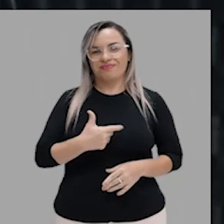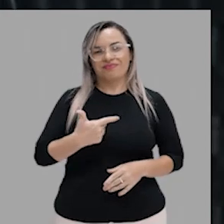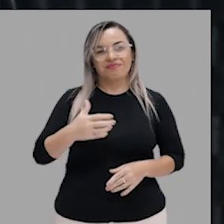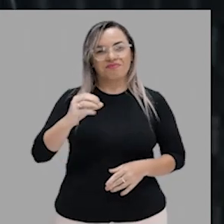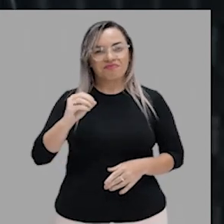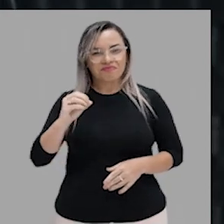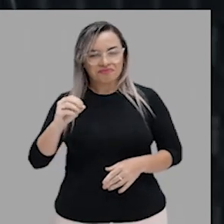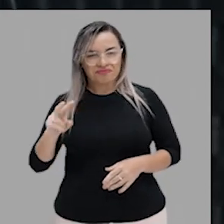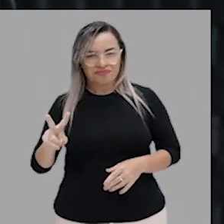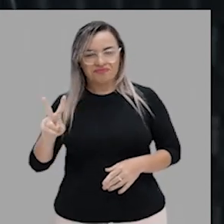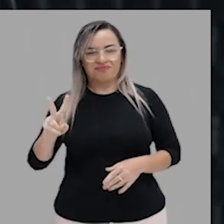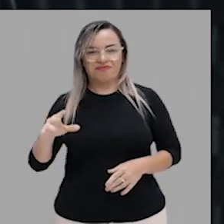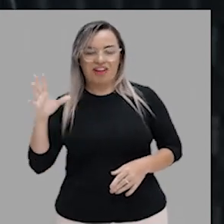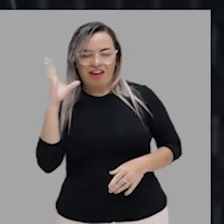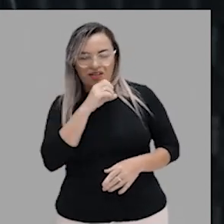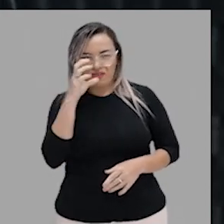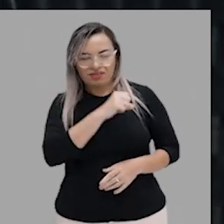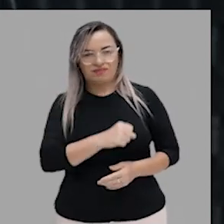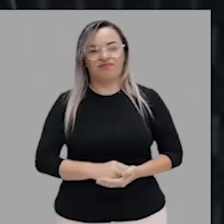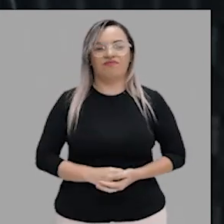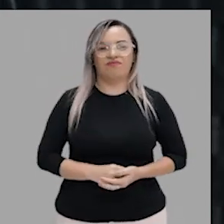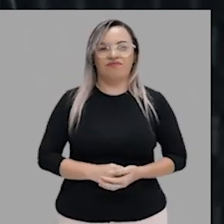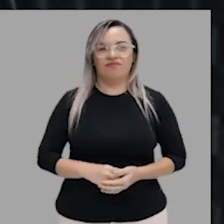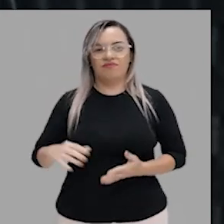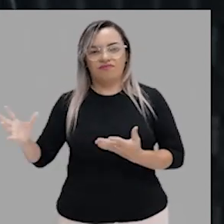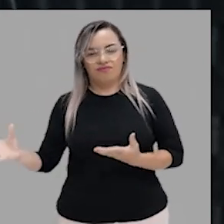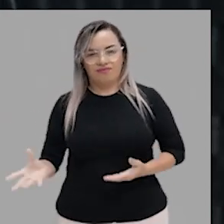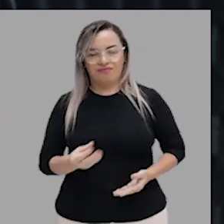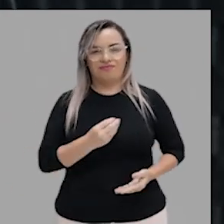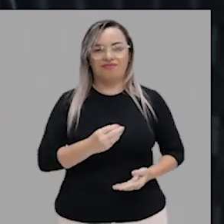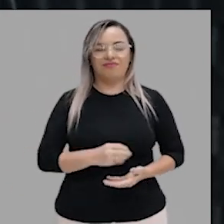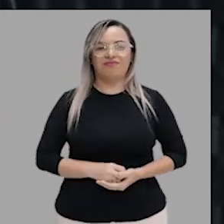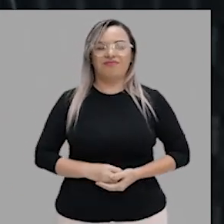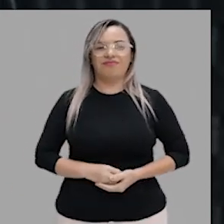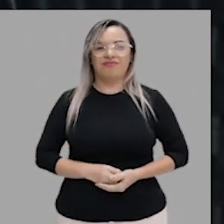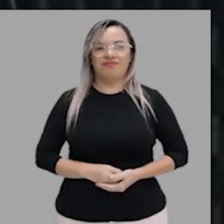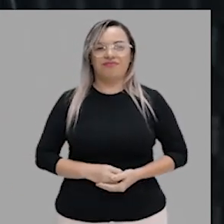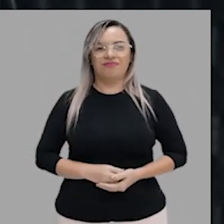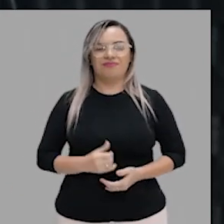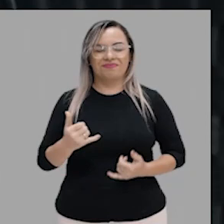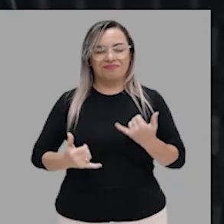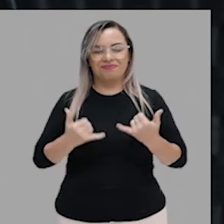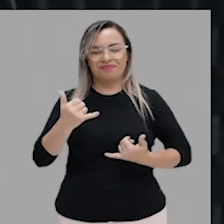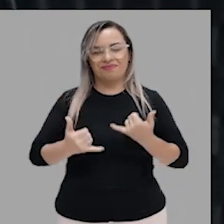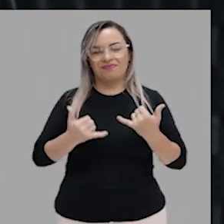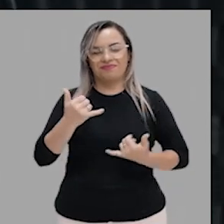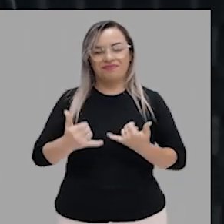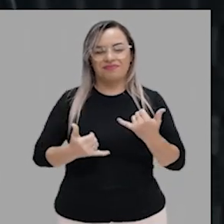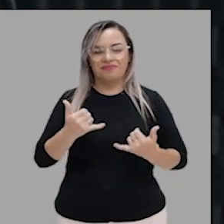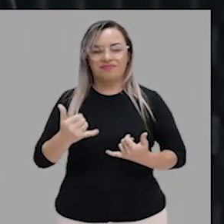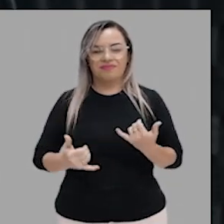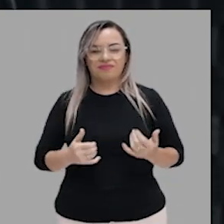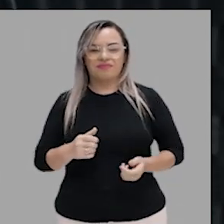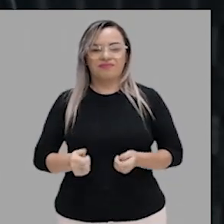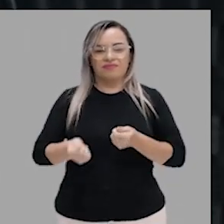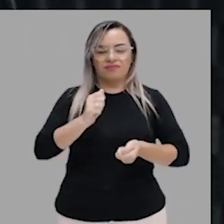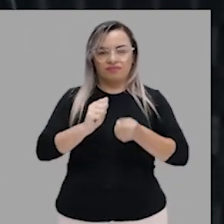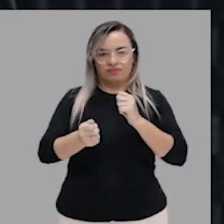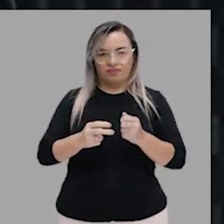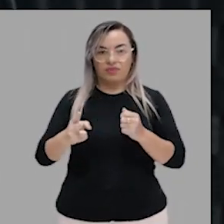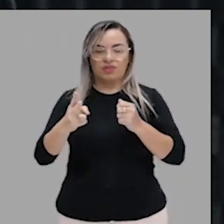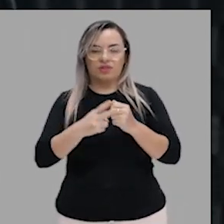Então, te liga na aula, que hoje eu vou botar para correr. Brincadeira. Nós vamos de regência verbal,